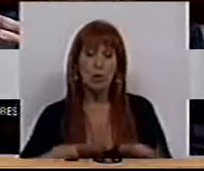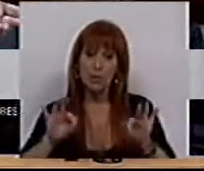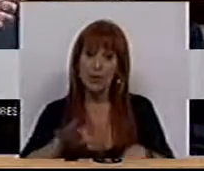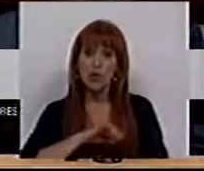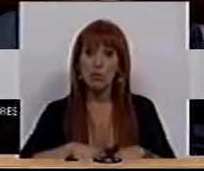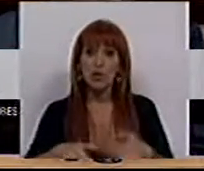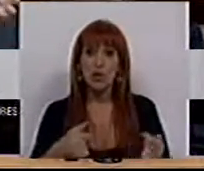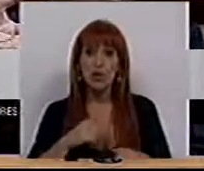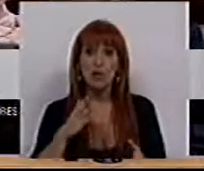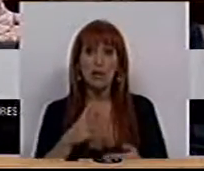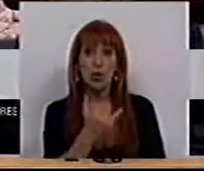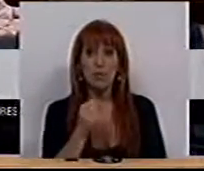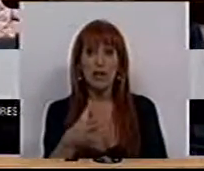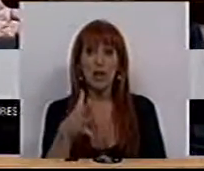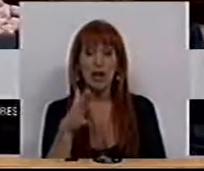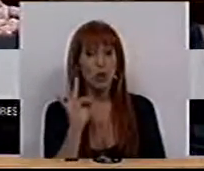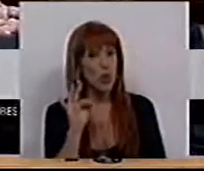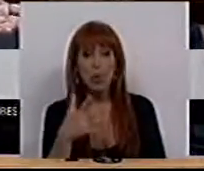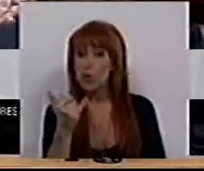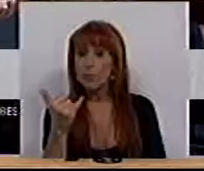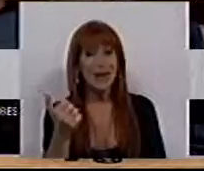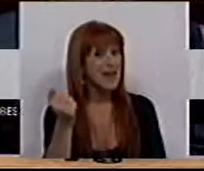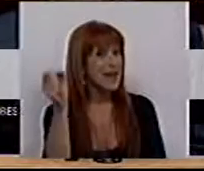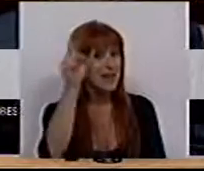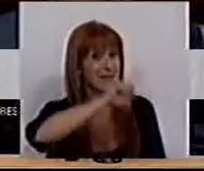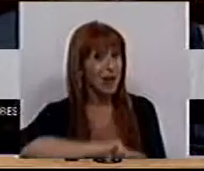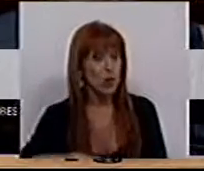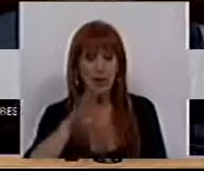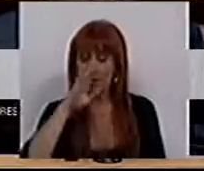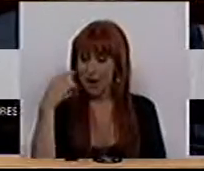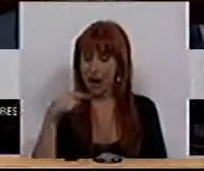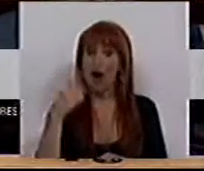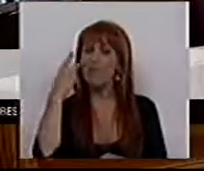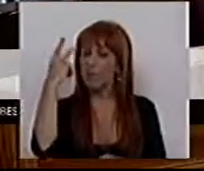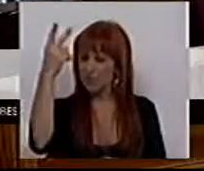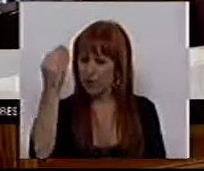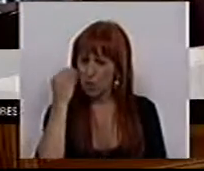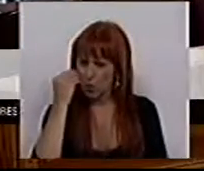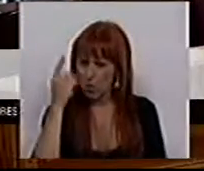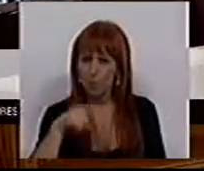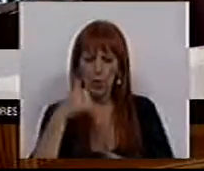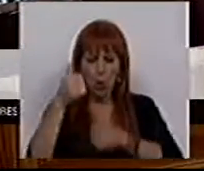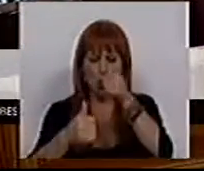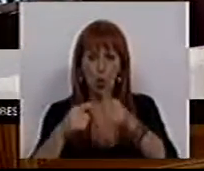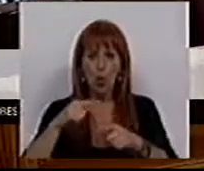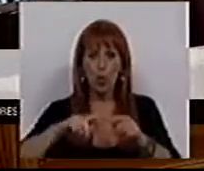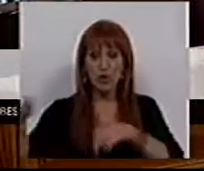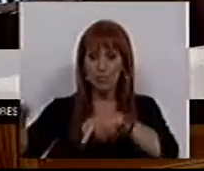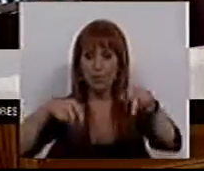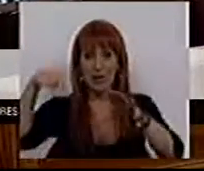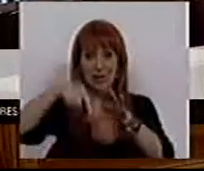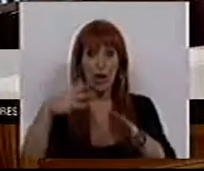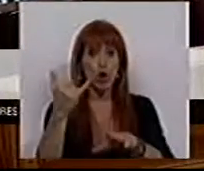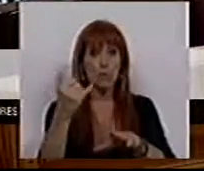pessoa percebe que 2014 não é 2015. E, portanto, se haverá, e vamos ver em que termos, um concurso para mobilidade